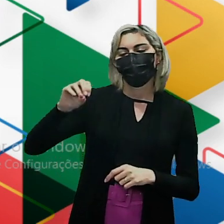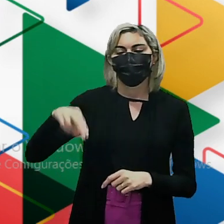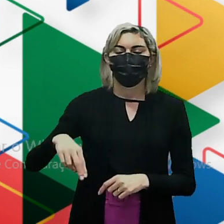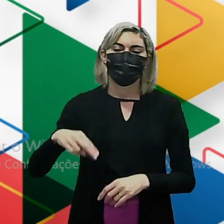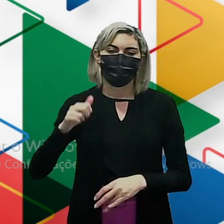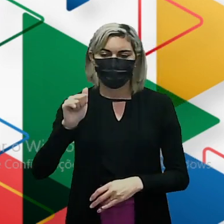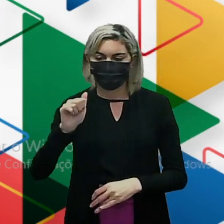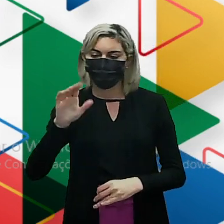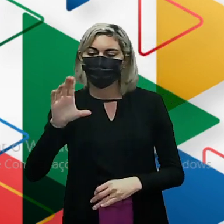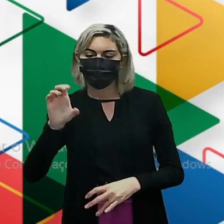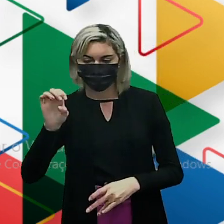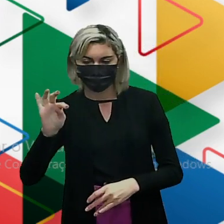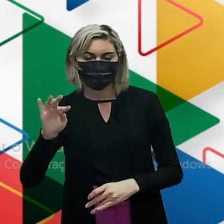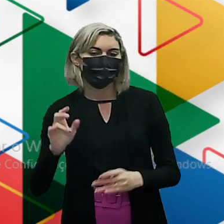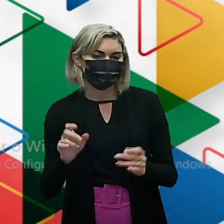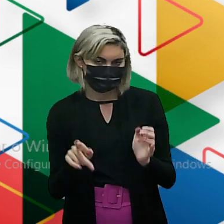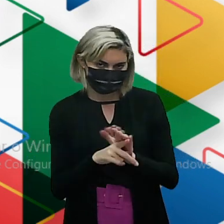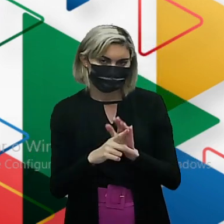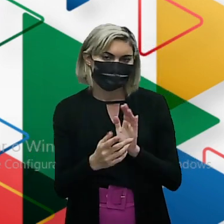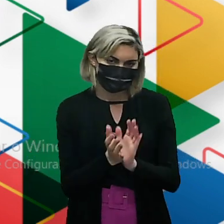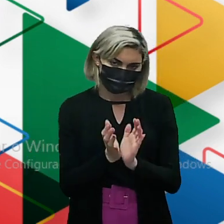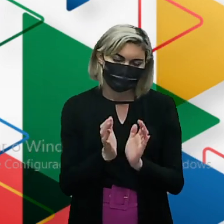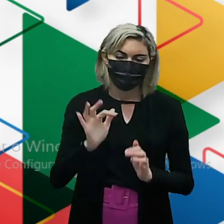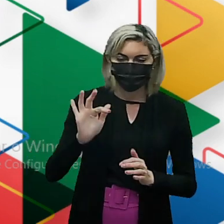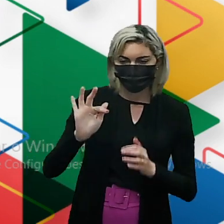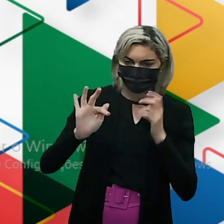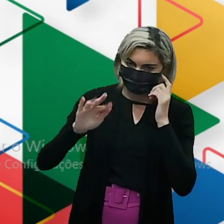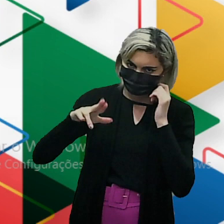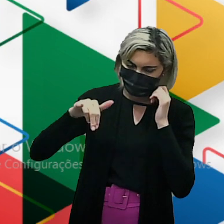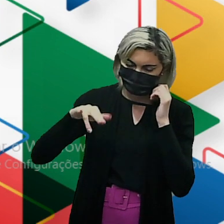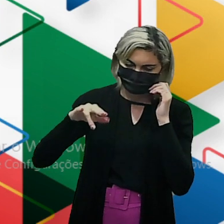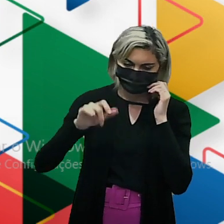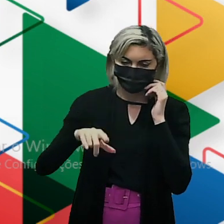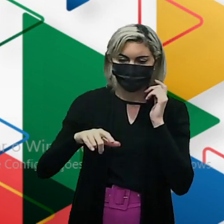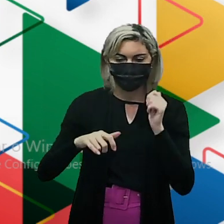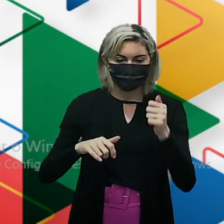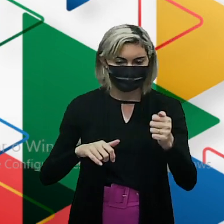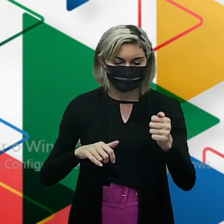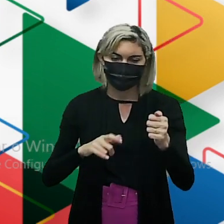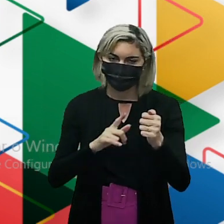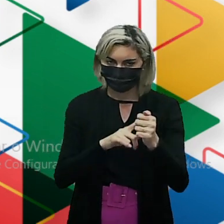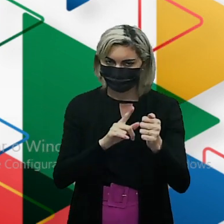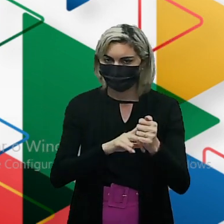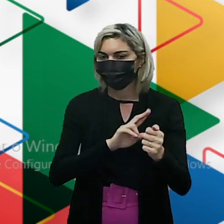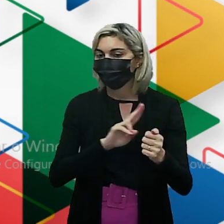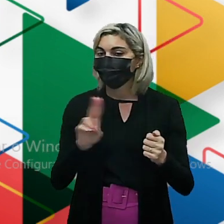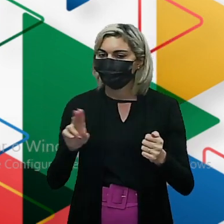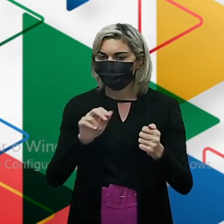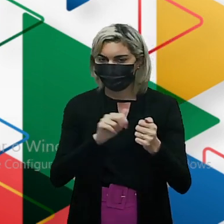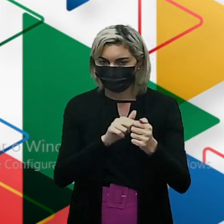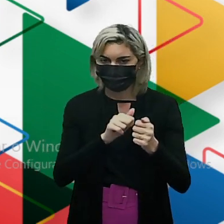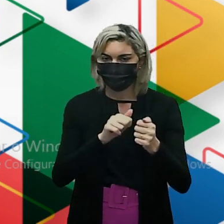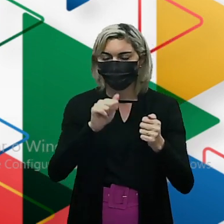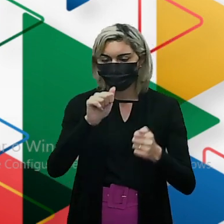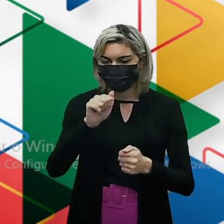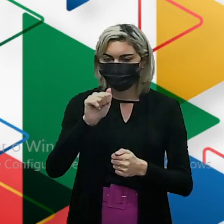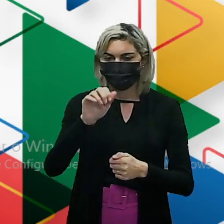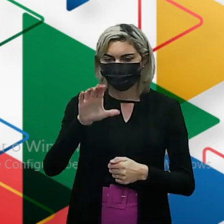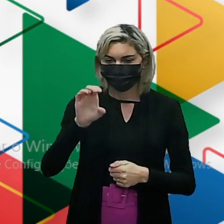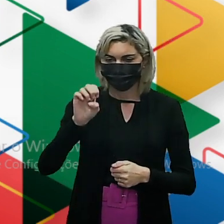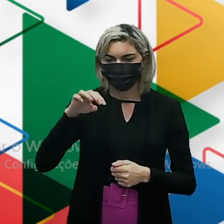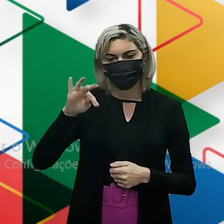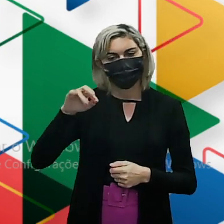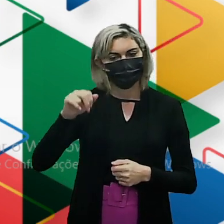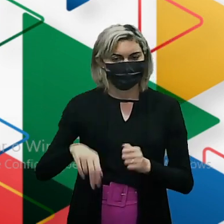Acetona faz parte do grupo funcional cetona. Só que a acetona é o nome no caso popular